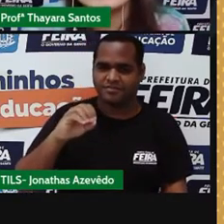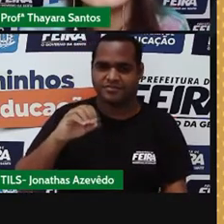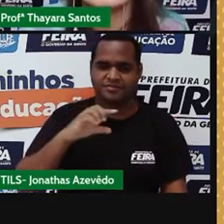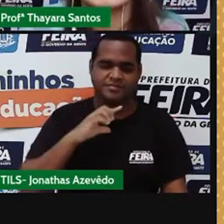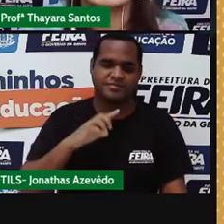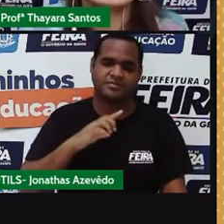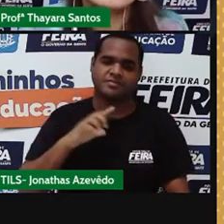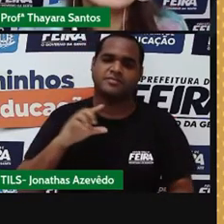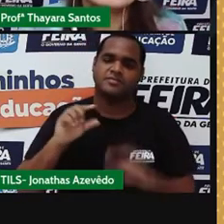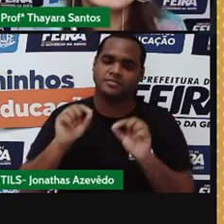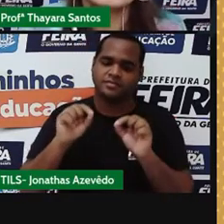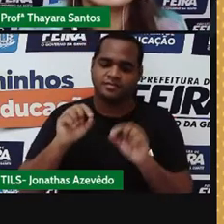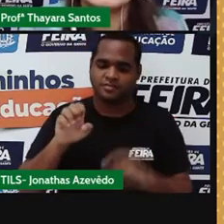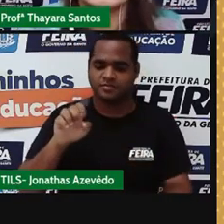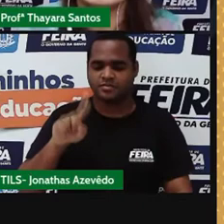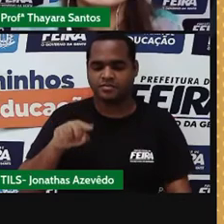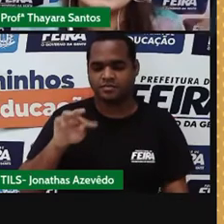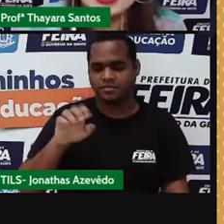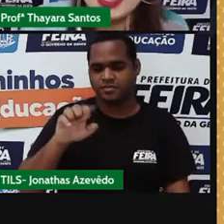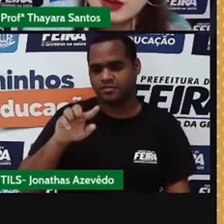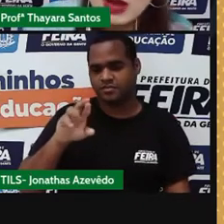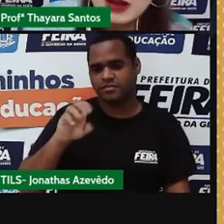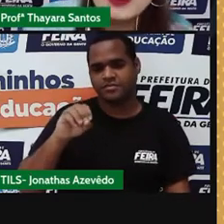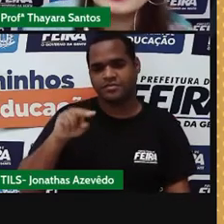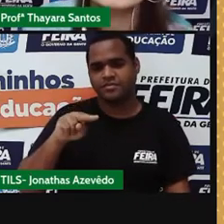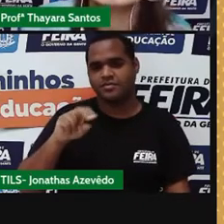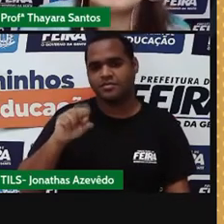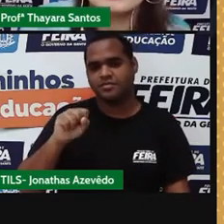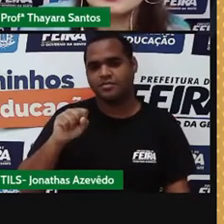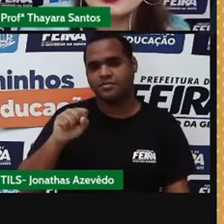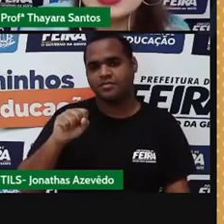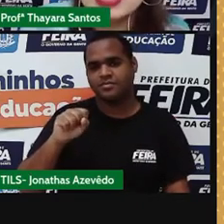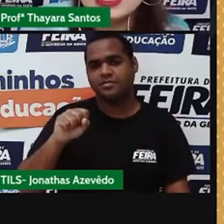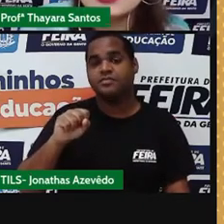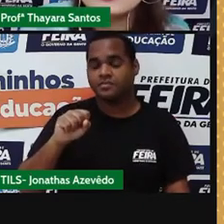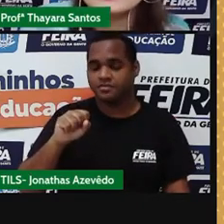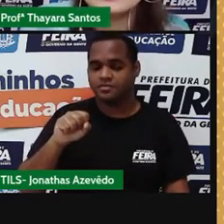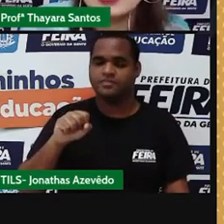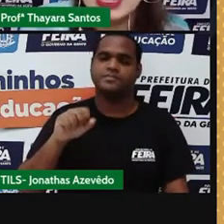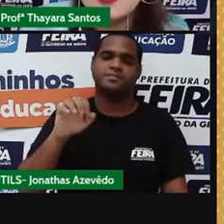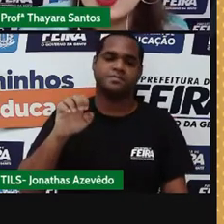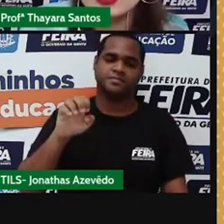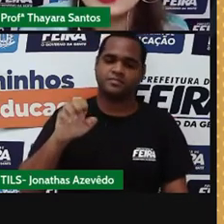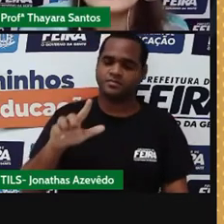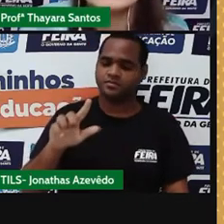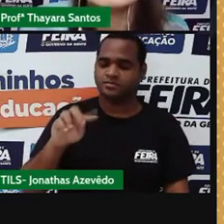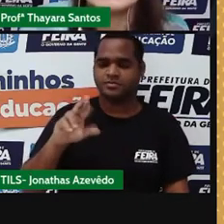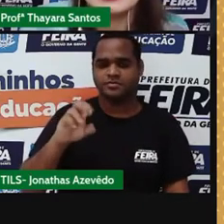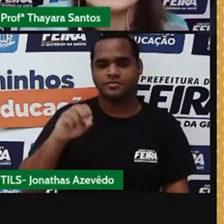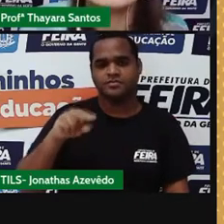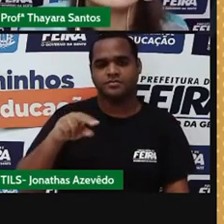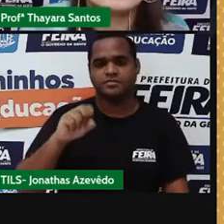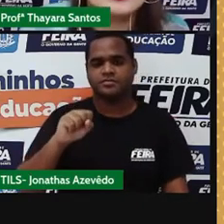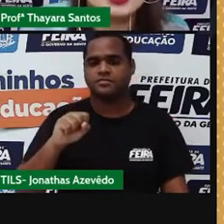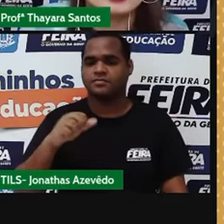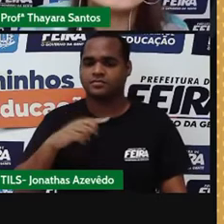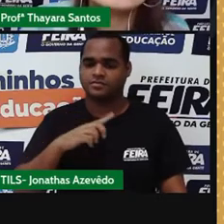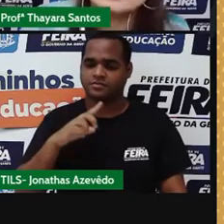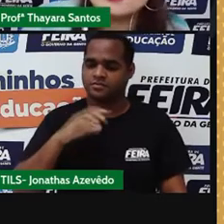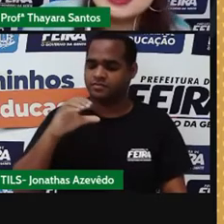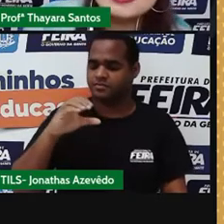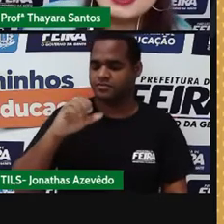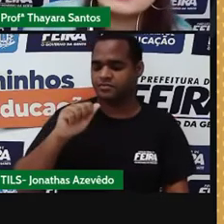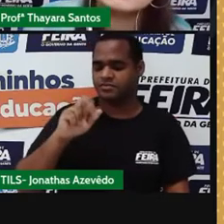elétrons. O número de prótons e elétrons é igual. Então, número de elétrons do carbono, 6. Número de